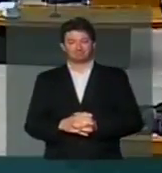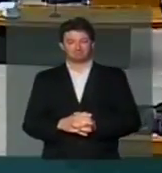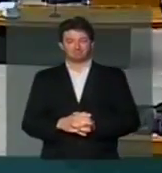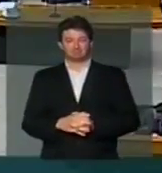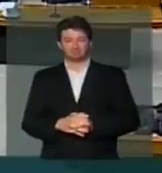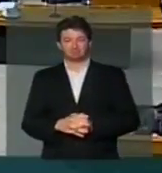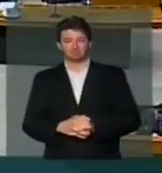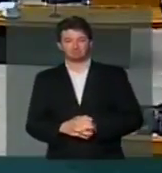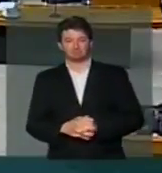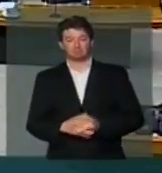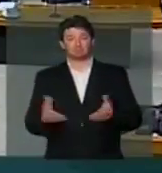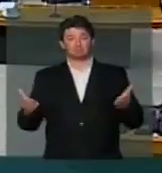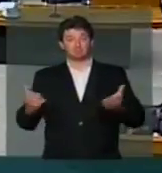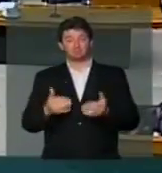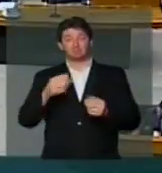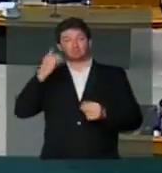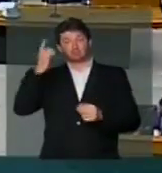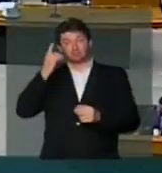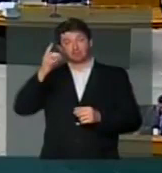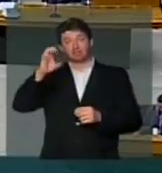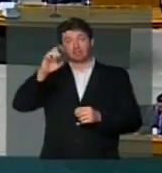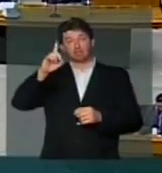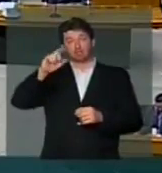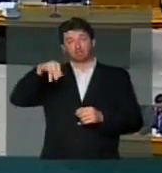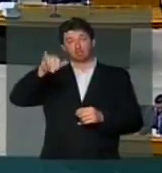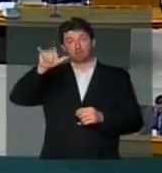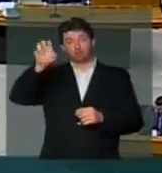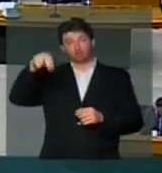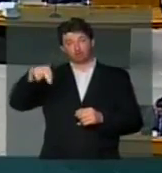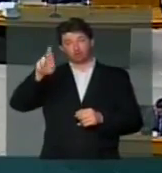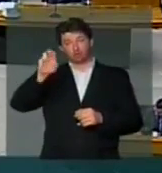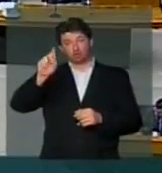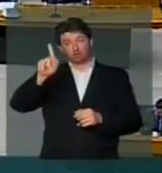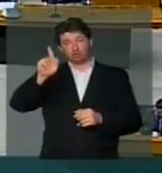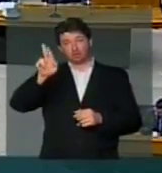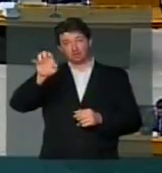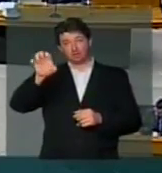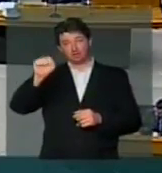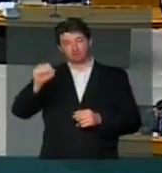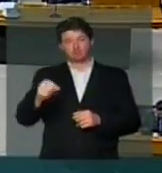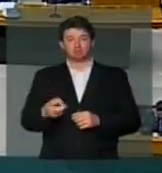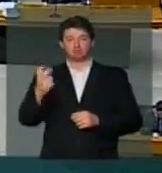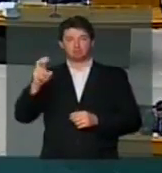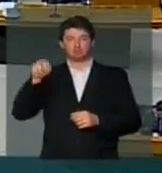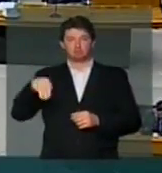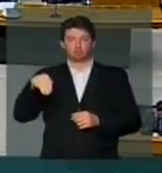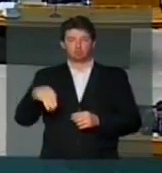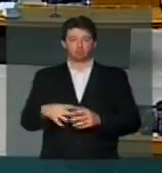Eu vou conceder a palavra ao deputado Edmilson Rodrigues. Vossa Excelência dispõe de cinco minutos.